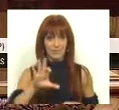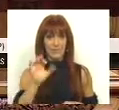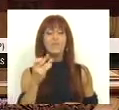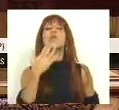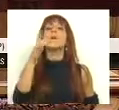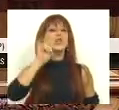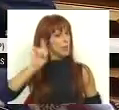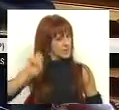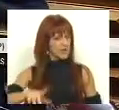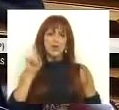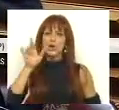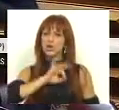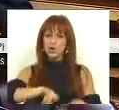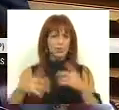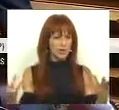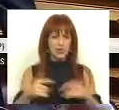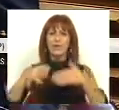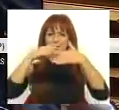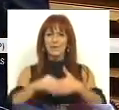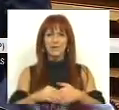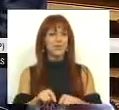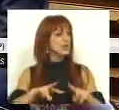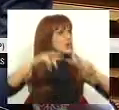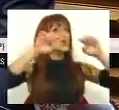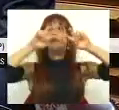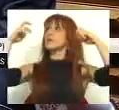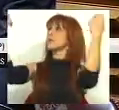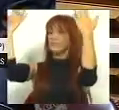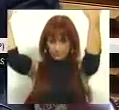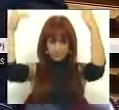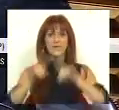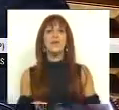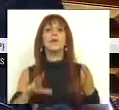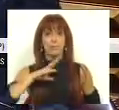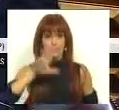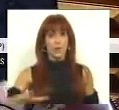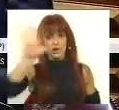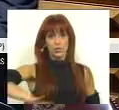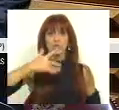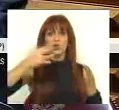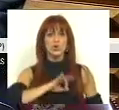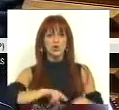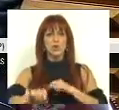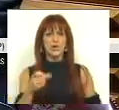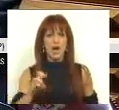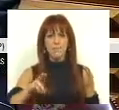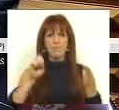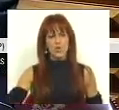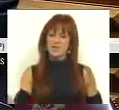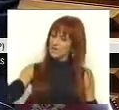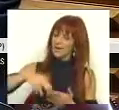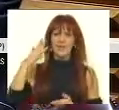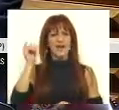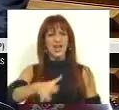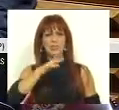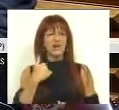Muito obrigado a Sra. Presidente, Sras. e Srs. Deputados, cumprimento os Srs. Autarcas nas Galerias e de todo o país. O Sr. Deputado Carlos Abreu Morim veio aqui